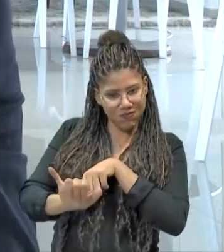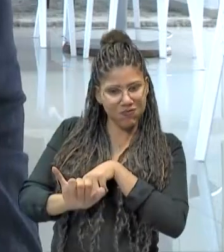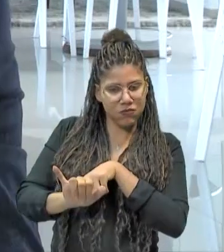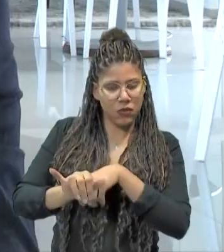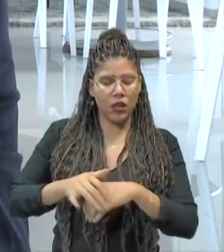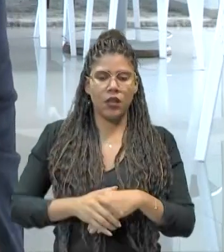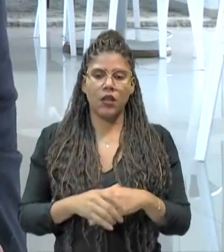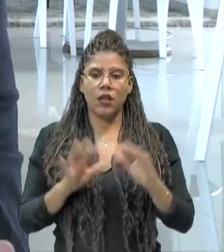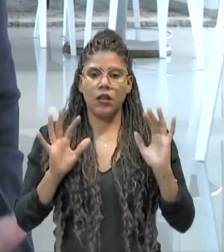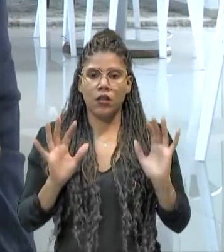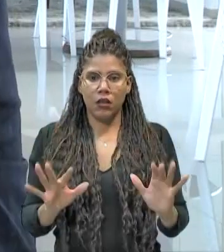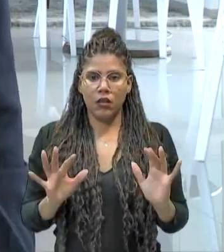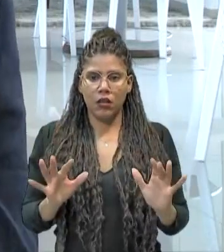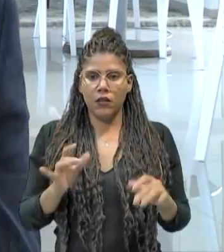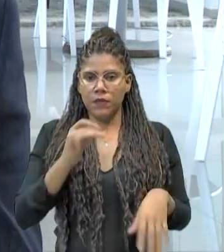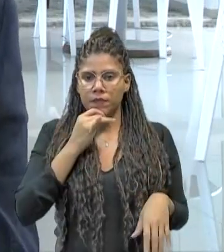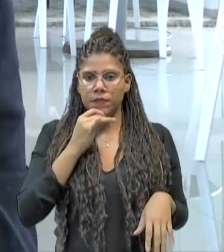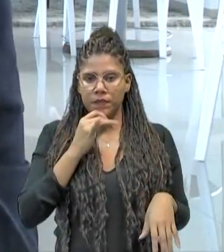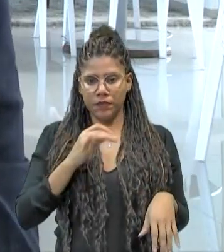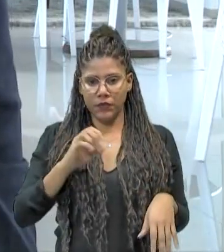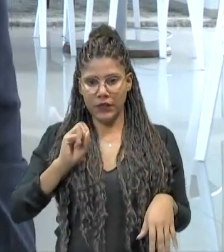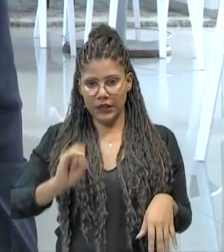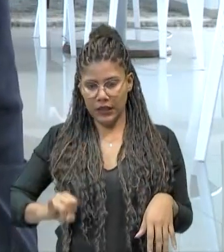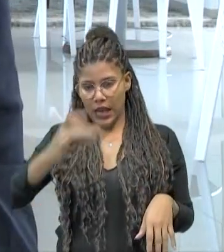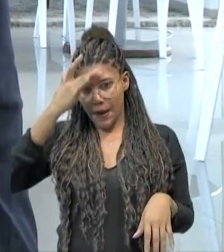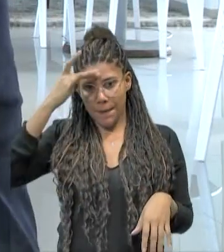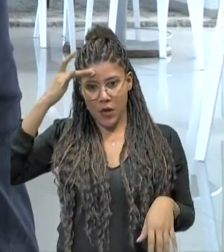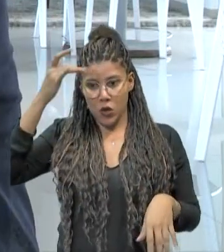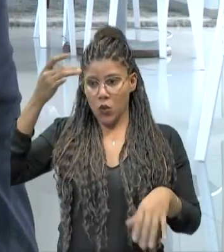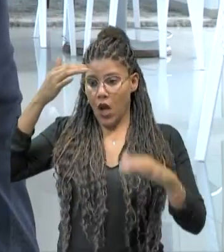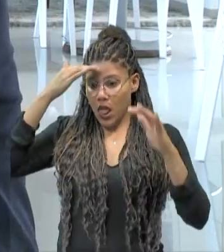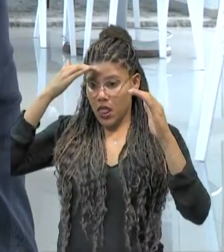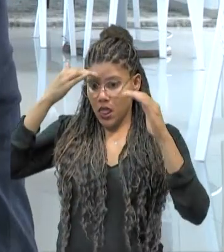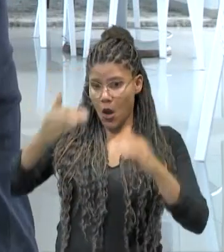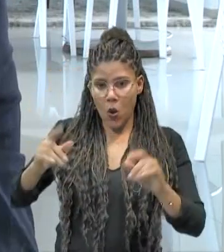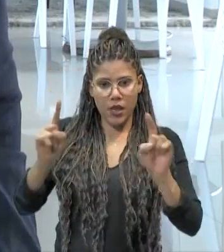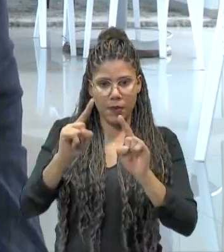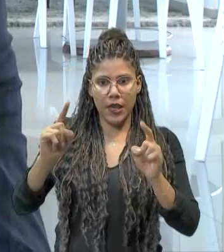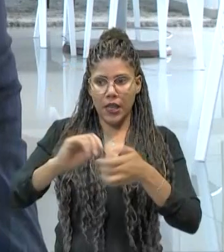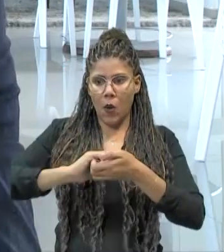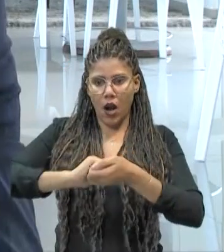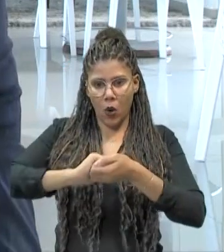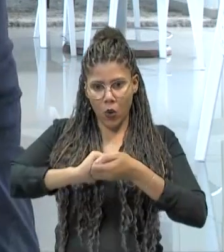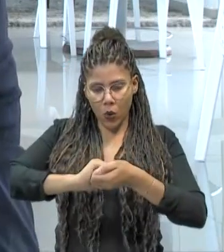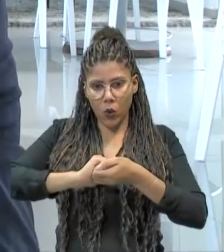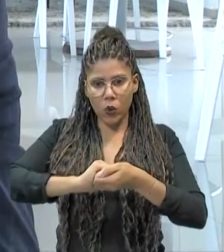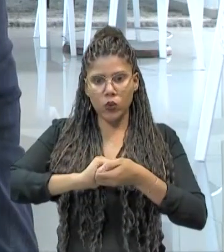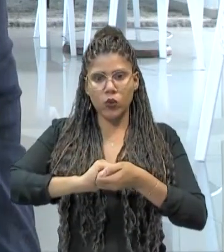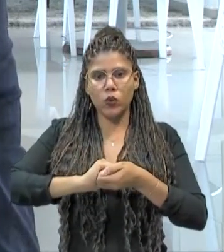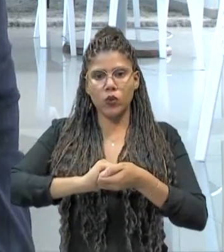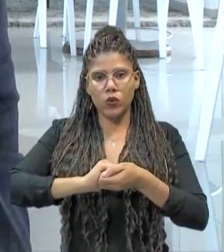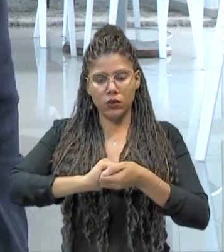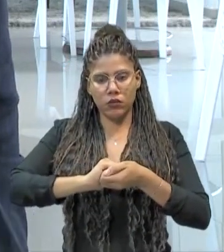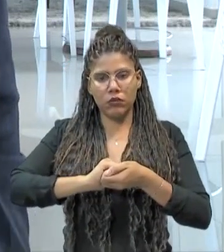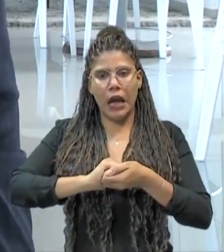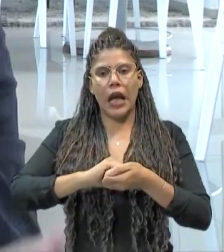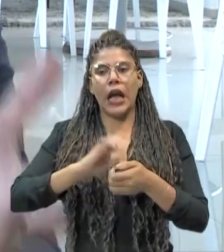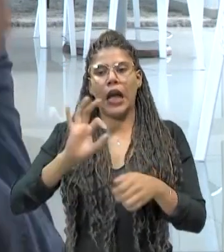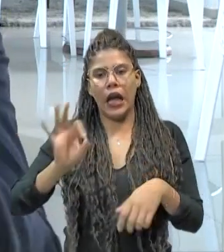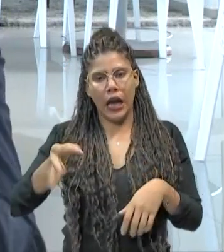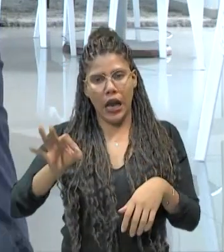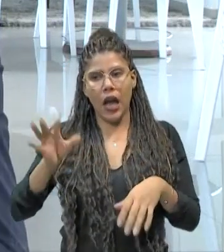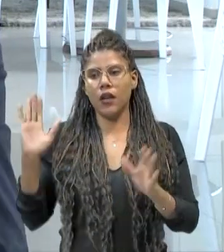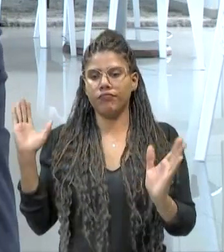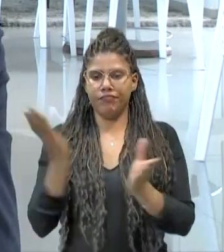Só no caso da pessoa não cumprir com o seu dever ali no local, é que você